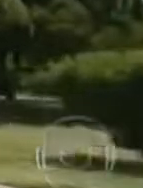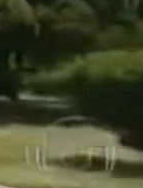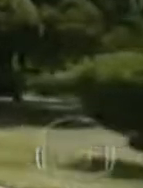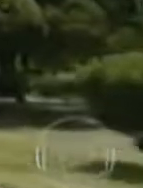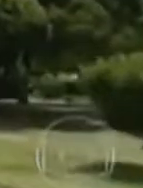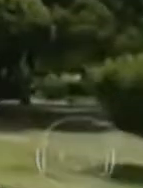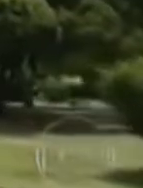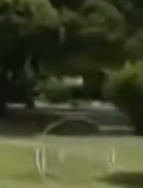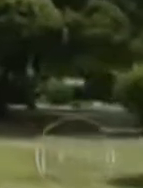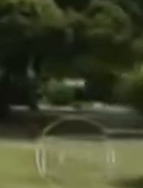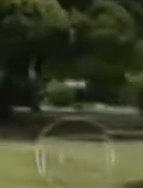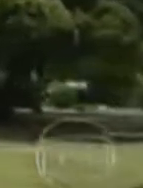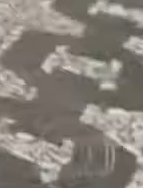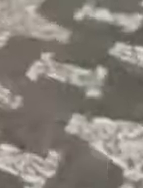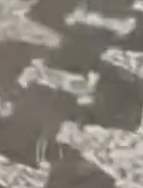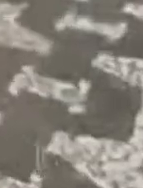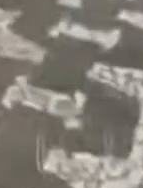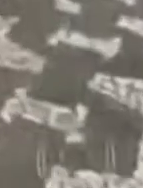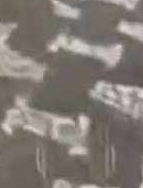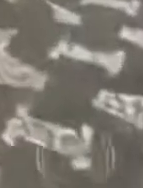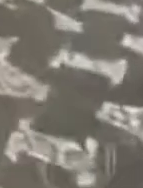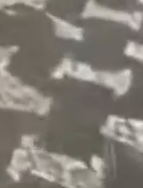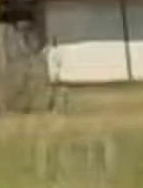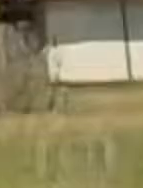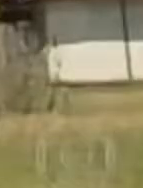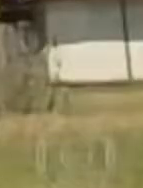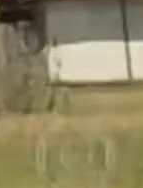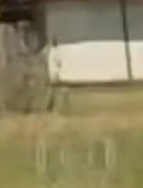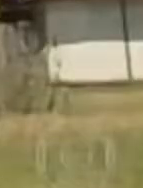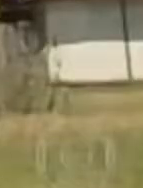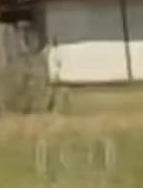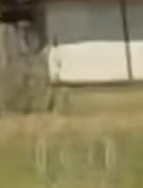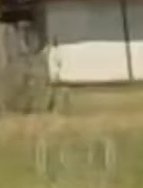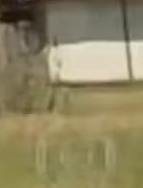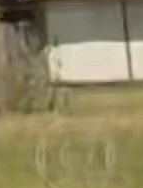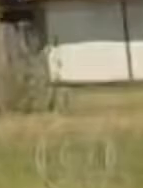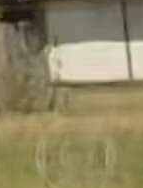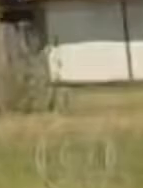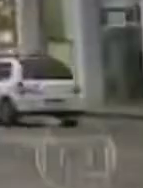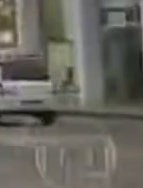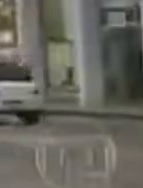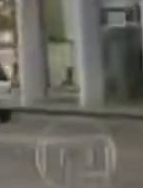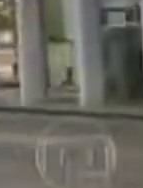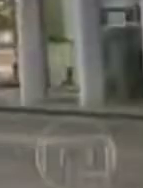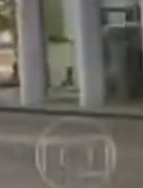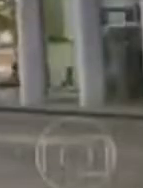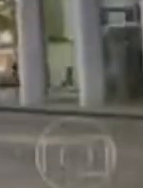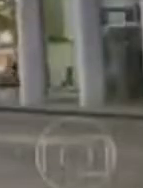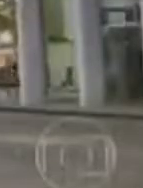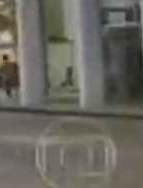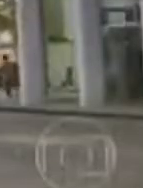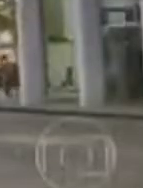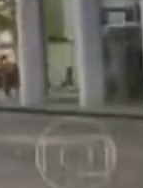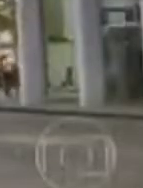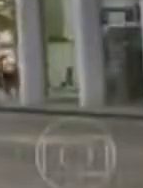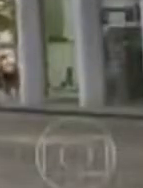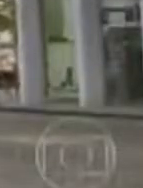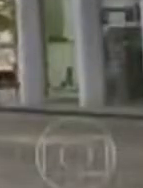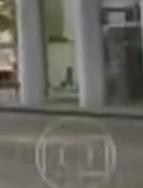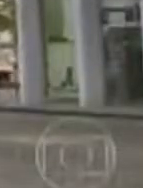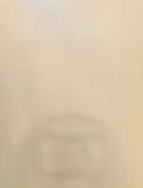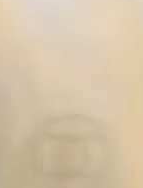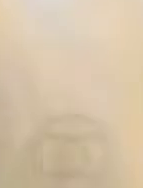que cruzaram a fronteira para atuar no Brasil. O primeiro sinal de que os galgueiros estavam na região